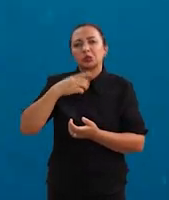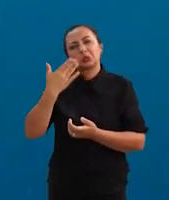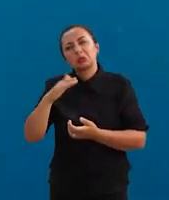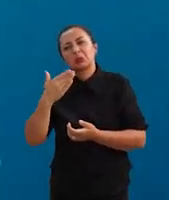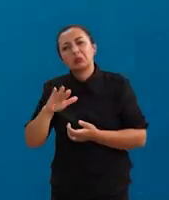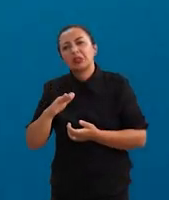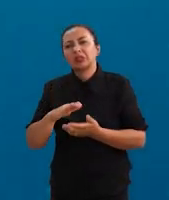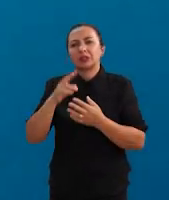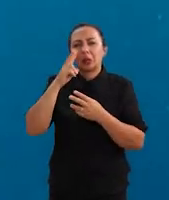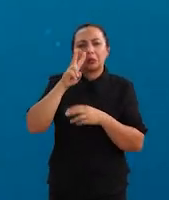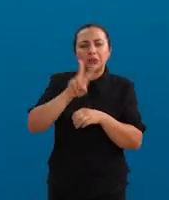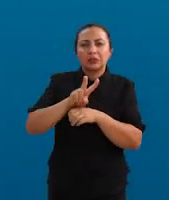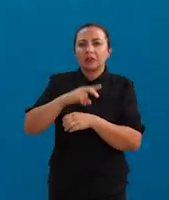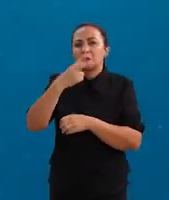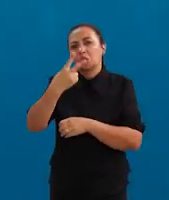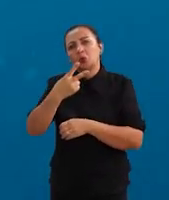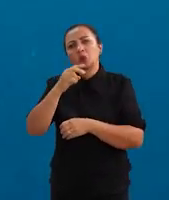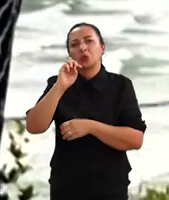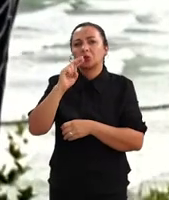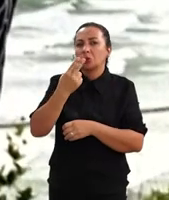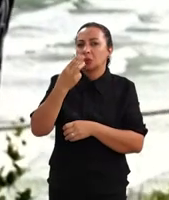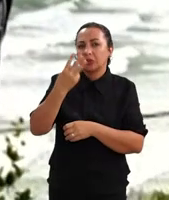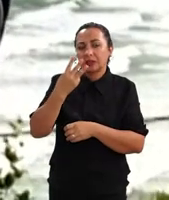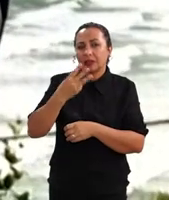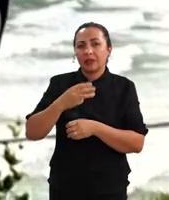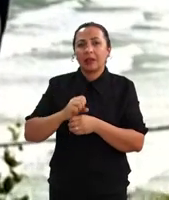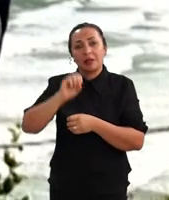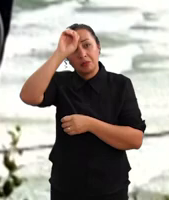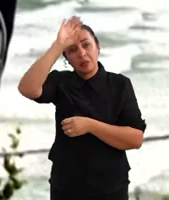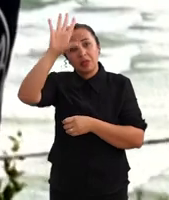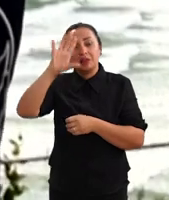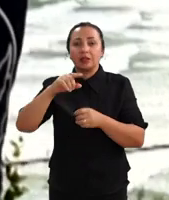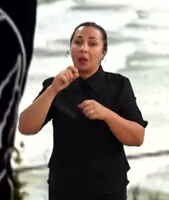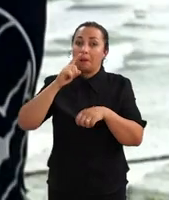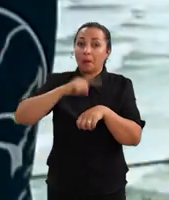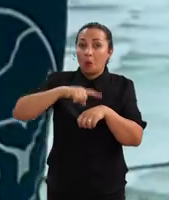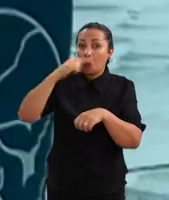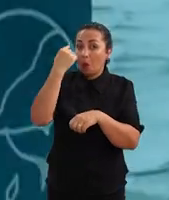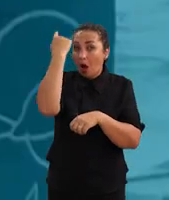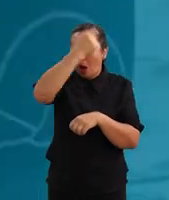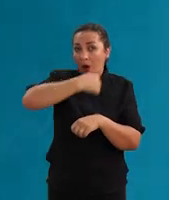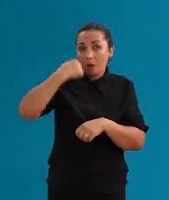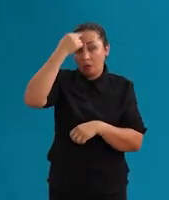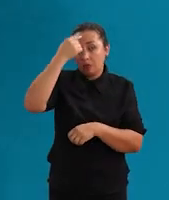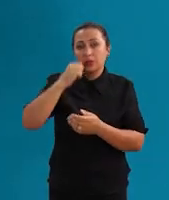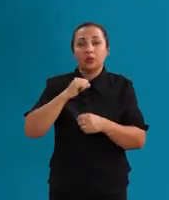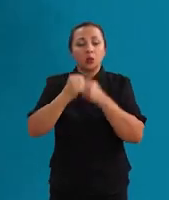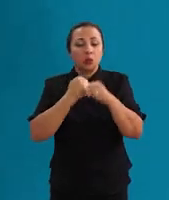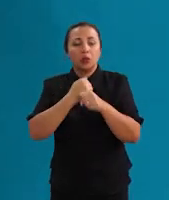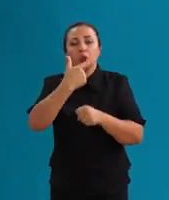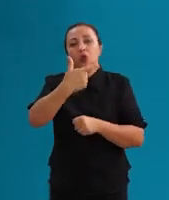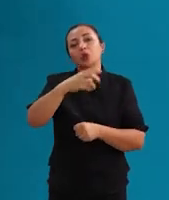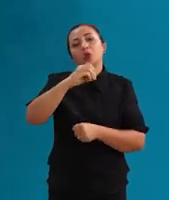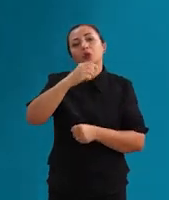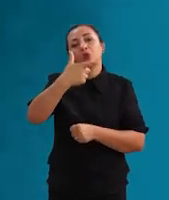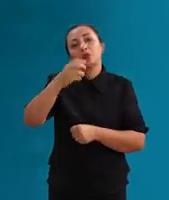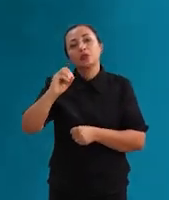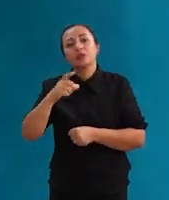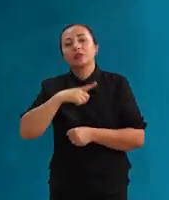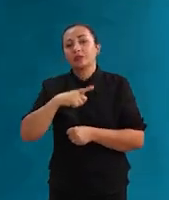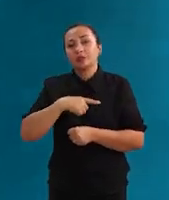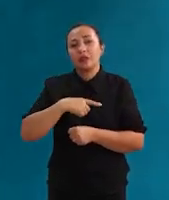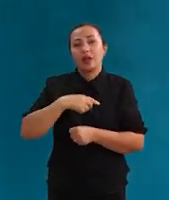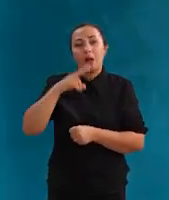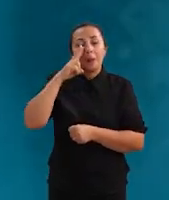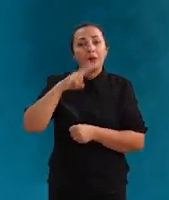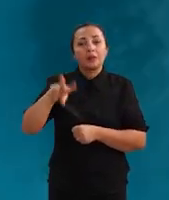média de baleias que a gente observava, duas, três baleias em média por hora. E, em 2020, gente teve uma média